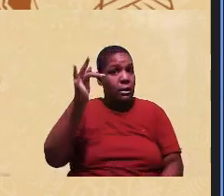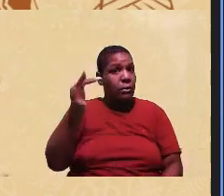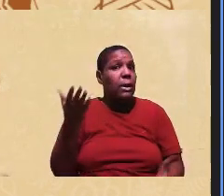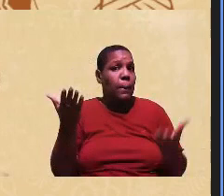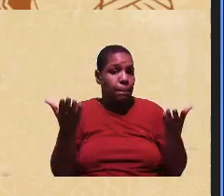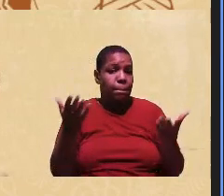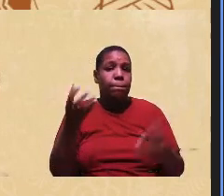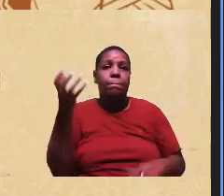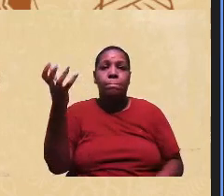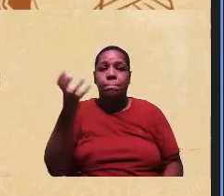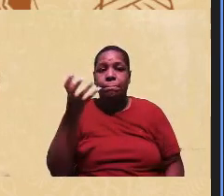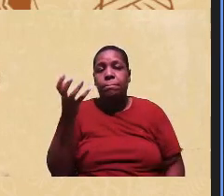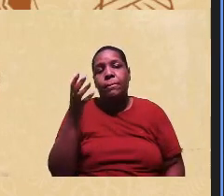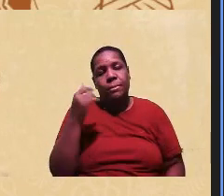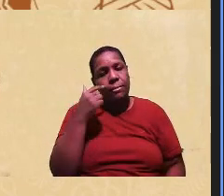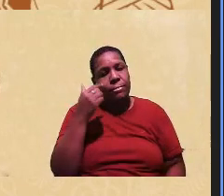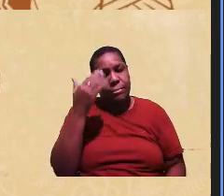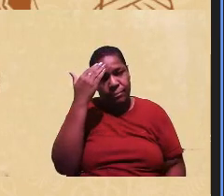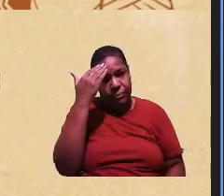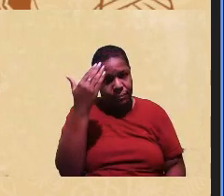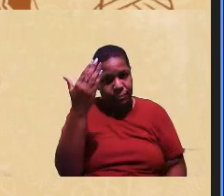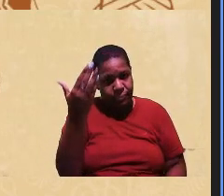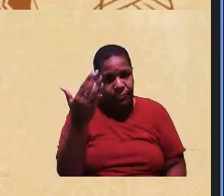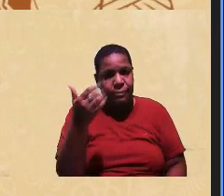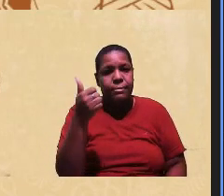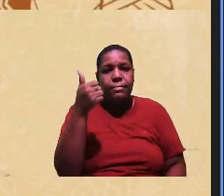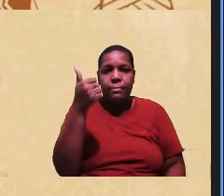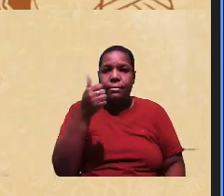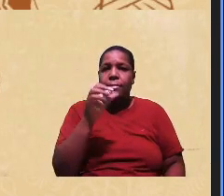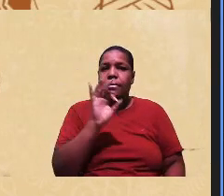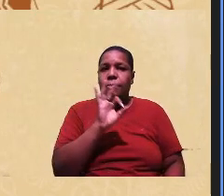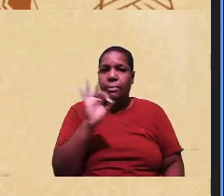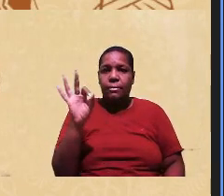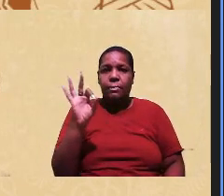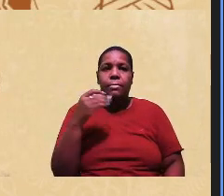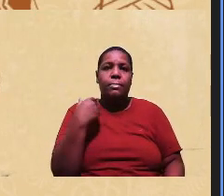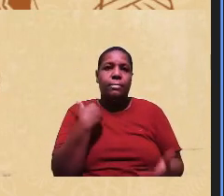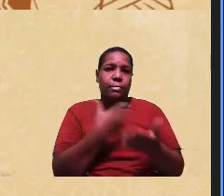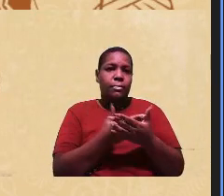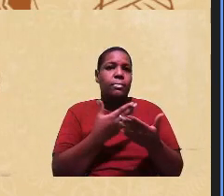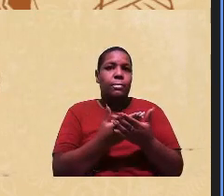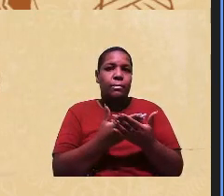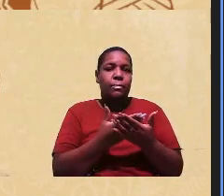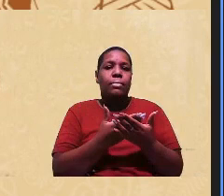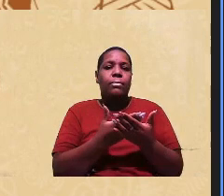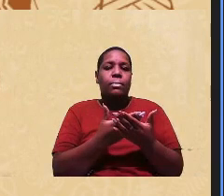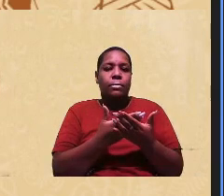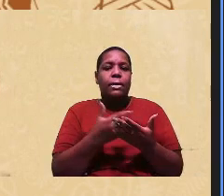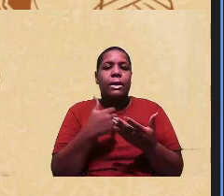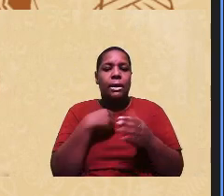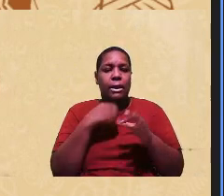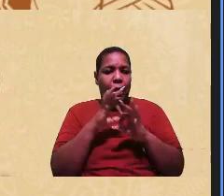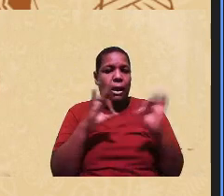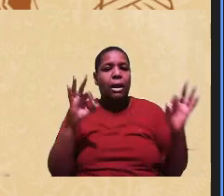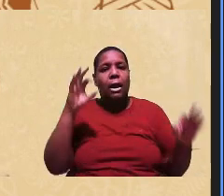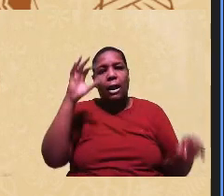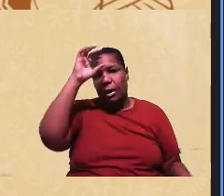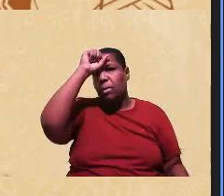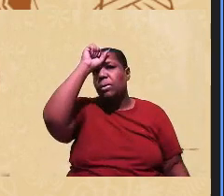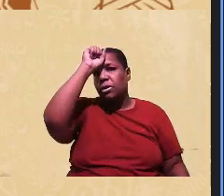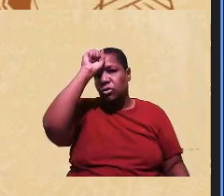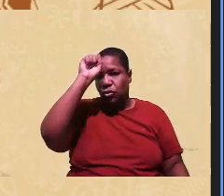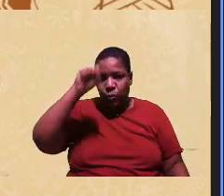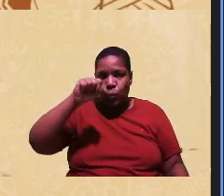obrigada primeiro agradecer a excelente aula que você deu para nós viu querida excelente aprendi muito com você